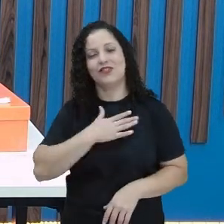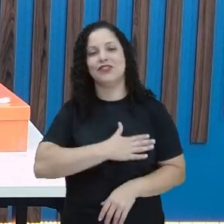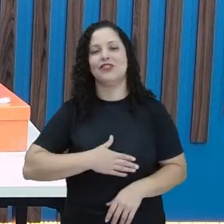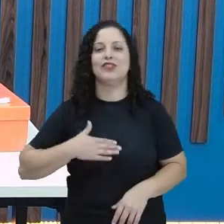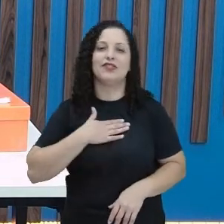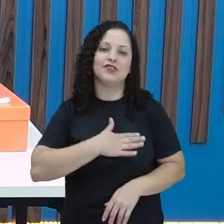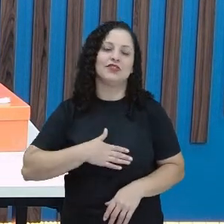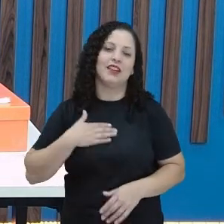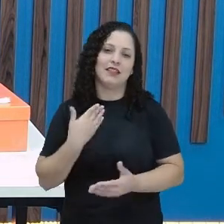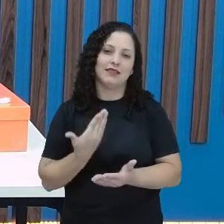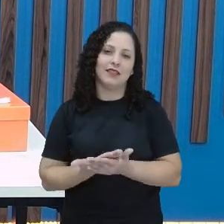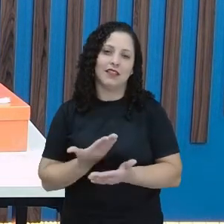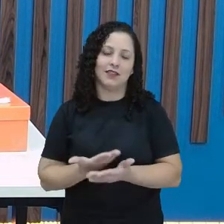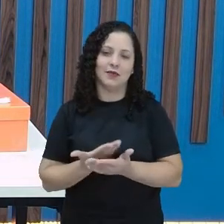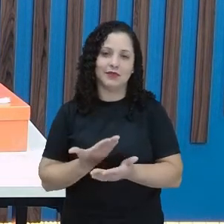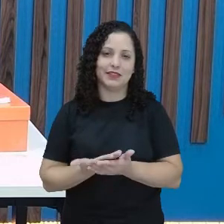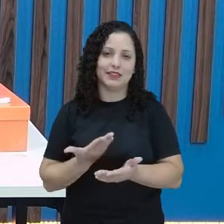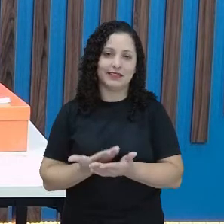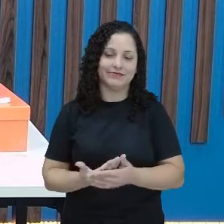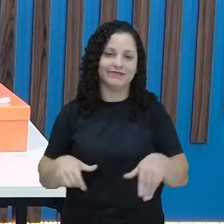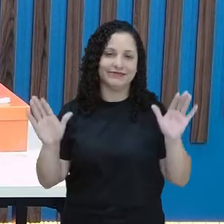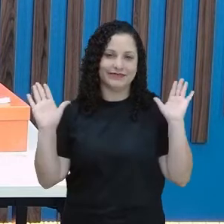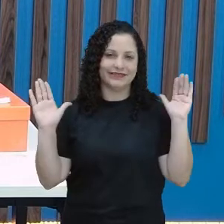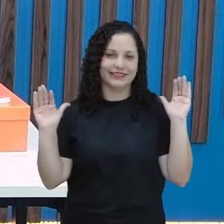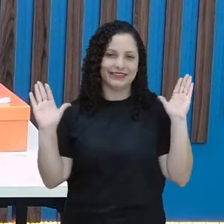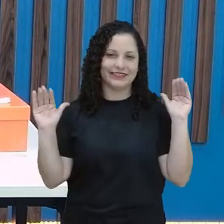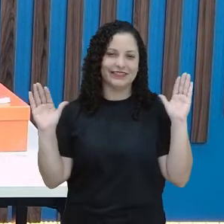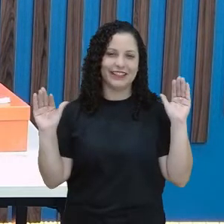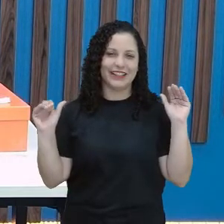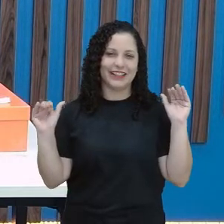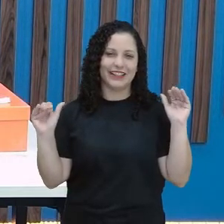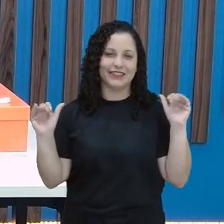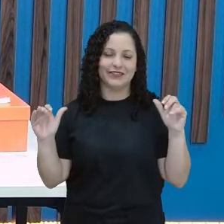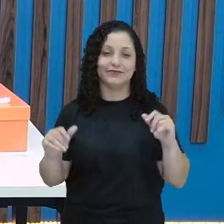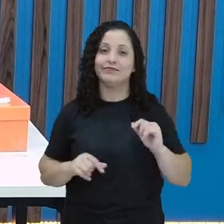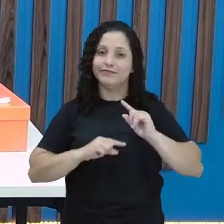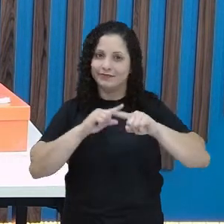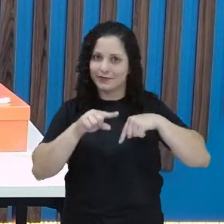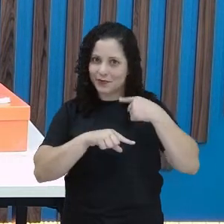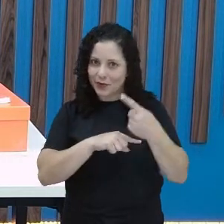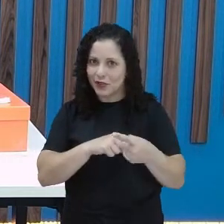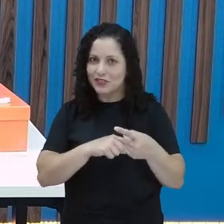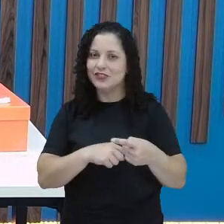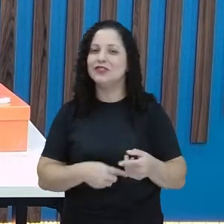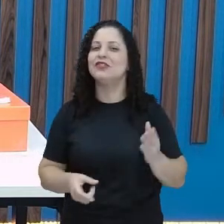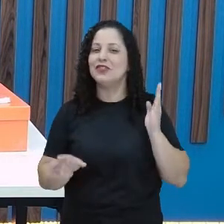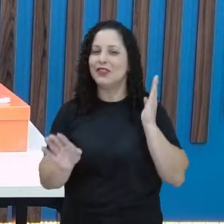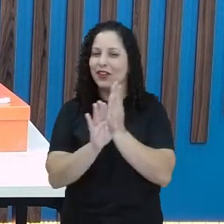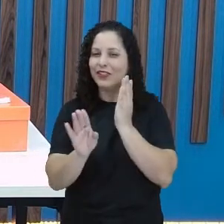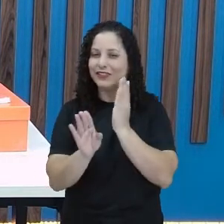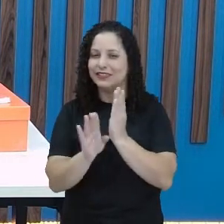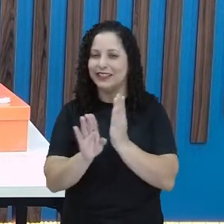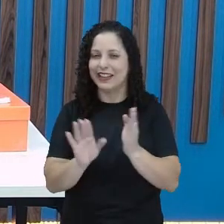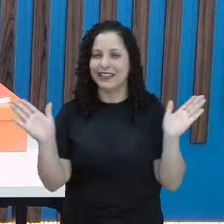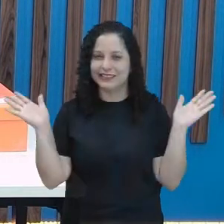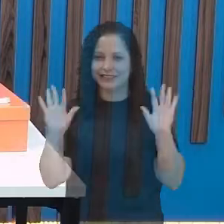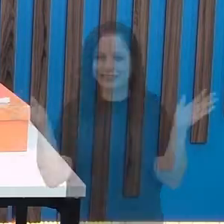gostado da nossa aula de hoje. Tchau, tchau, crianças. Até a nossa próxima aula.